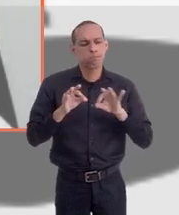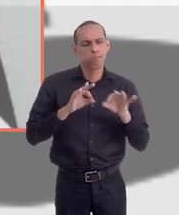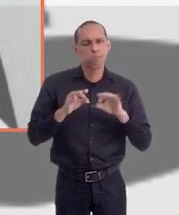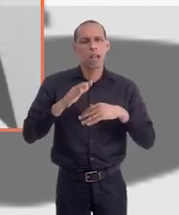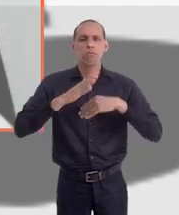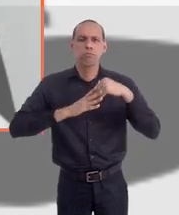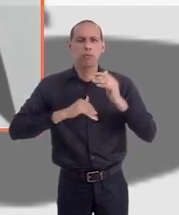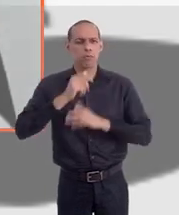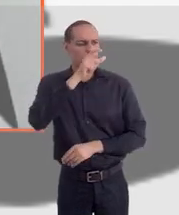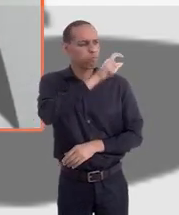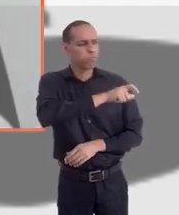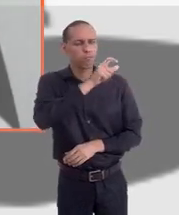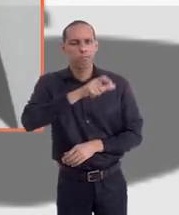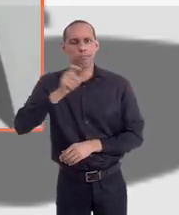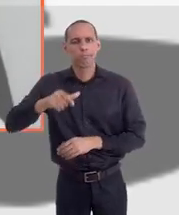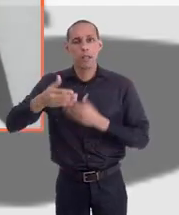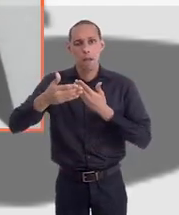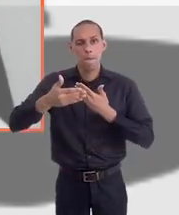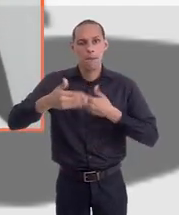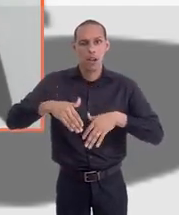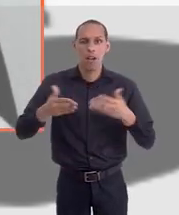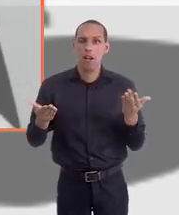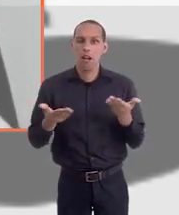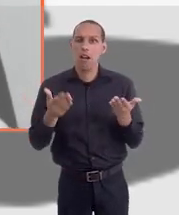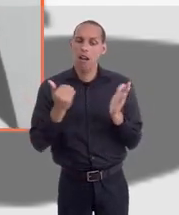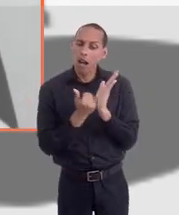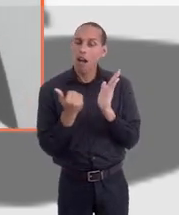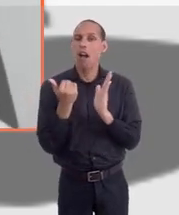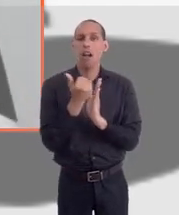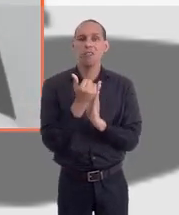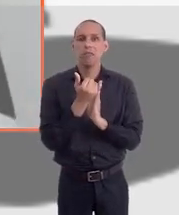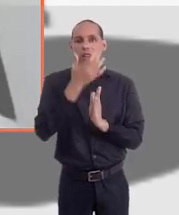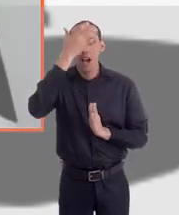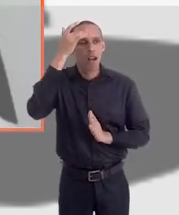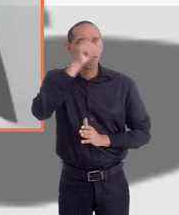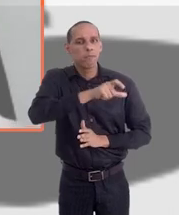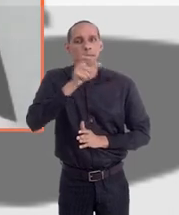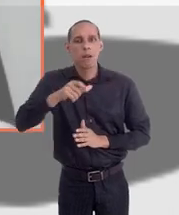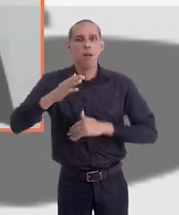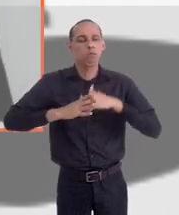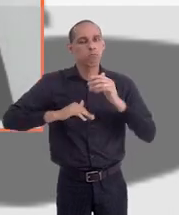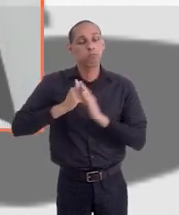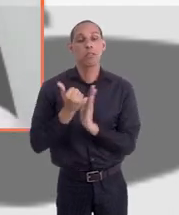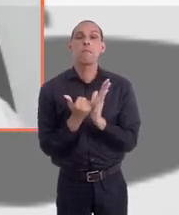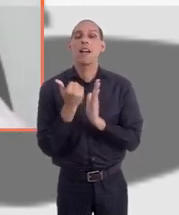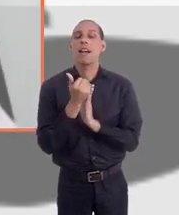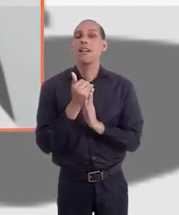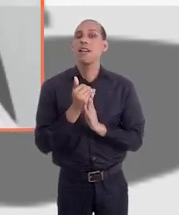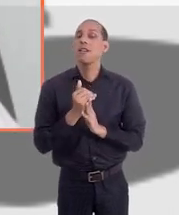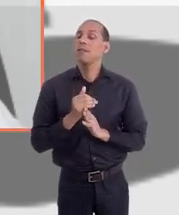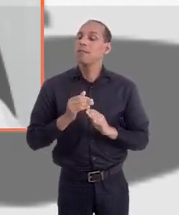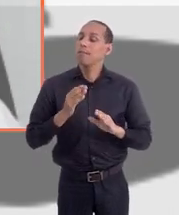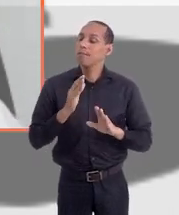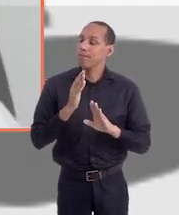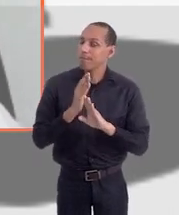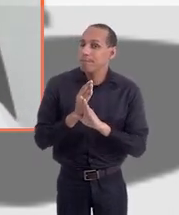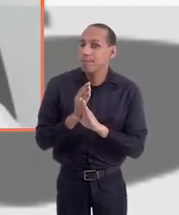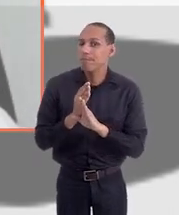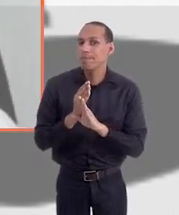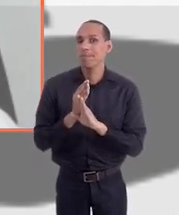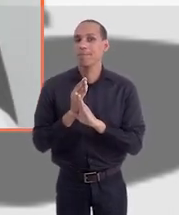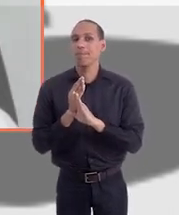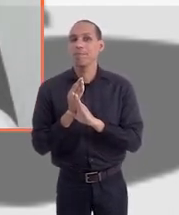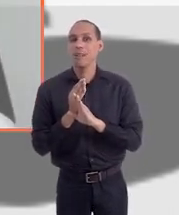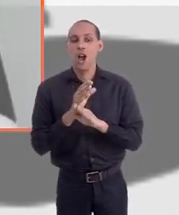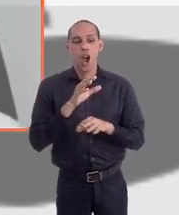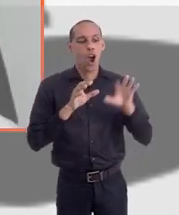qualificação das pessoas que estão fazendo essa prova agora é muito alto. Então, as pessoas estão cada vez mais qualificadas. Por sua vez, tanto